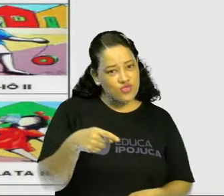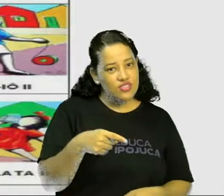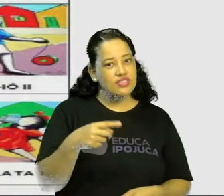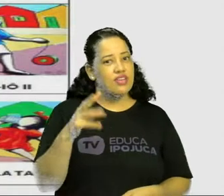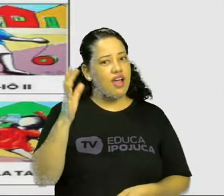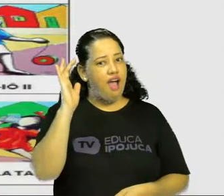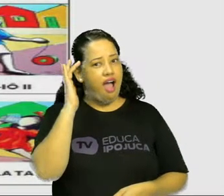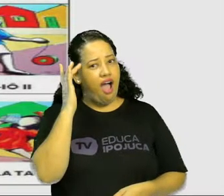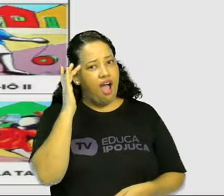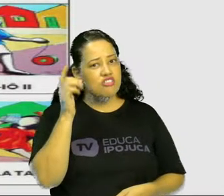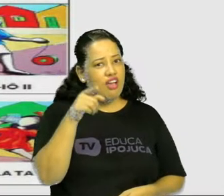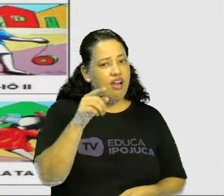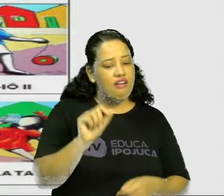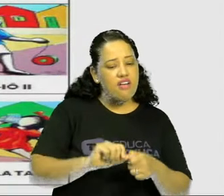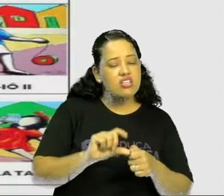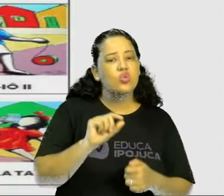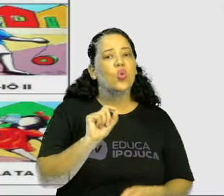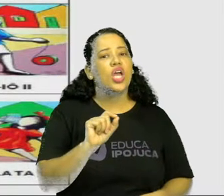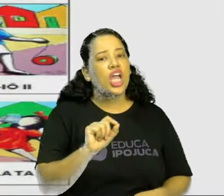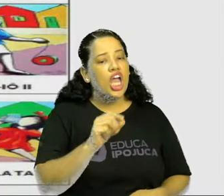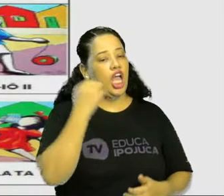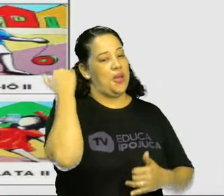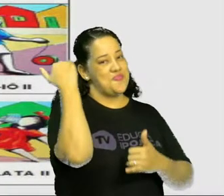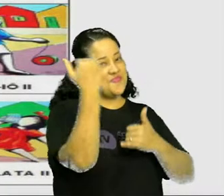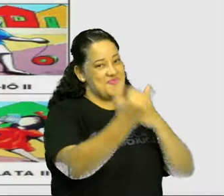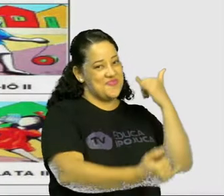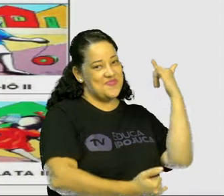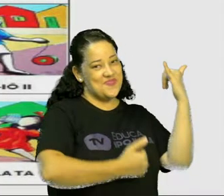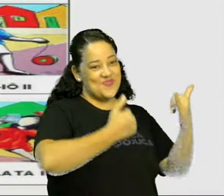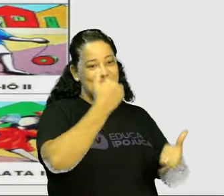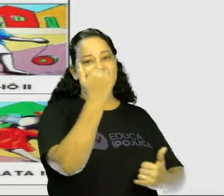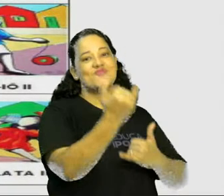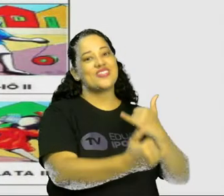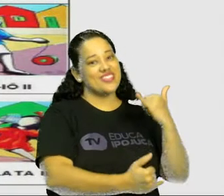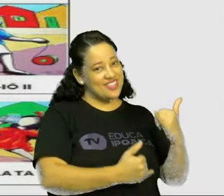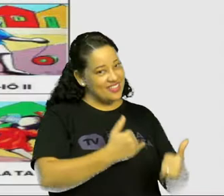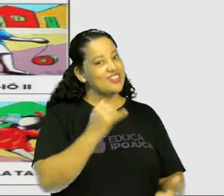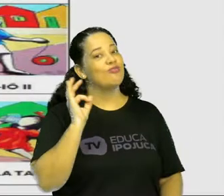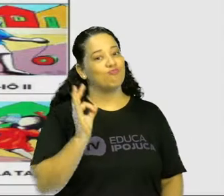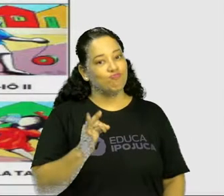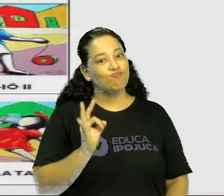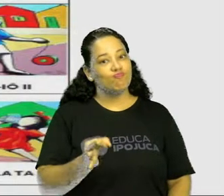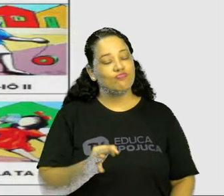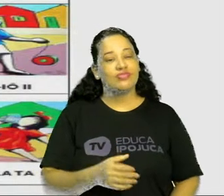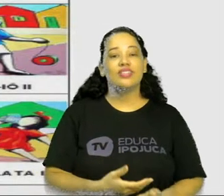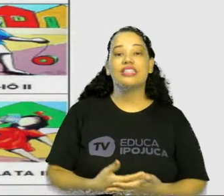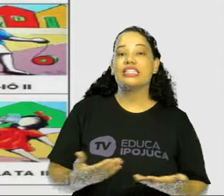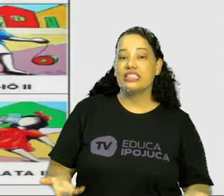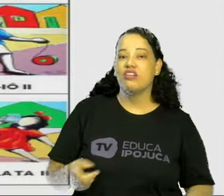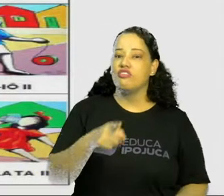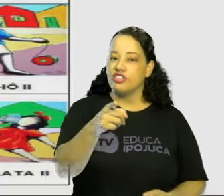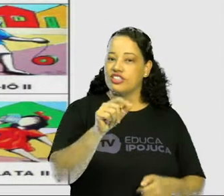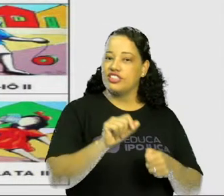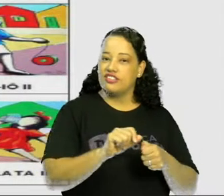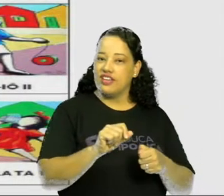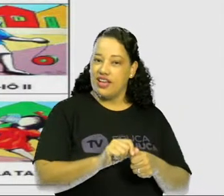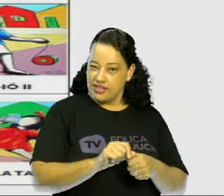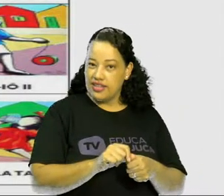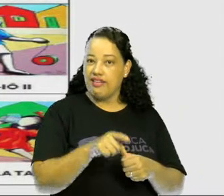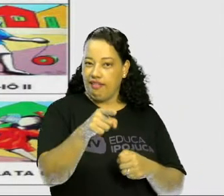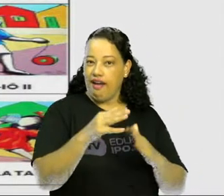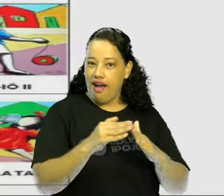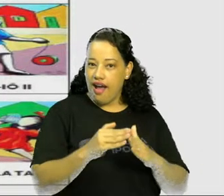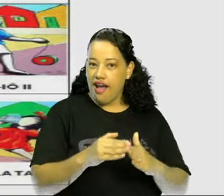que elas estão fazendo? Elas estão brincando. Muito bem! Fazendo a mesma coisa que vocês gostam de